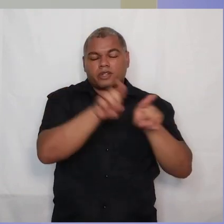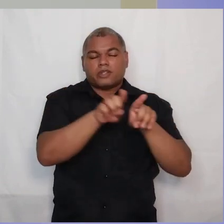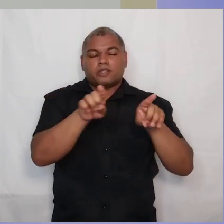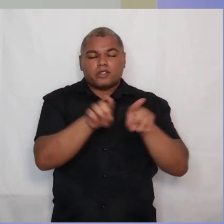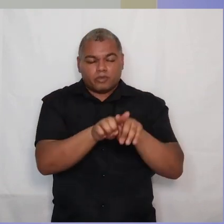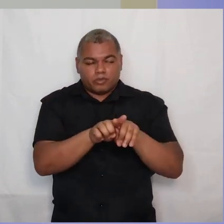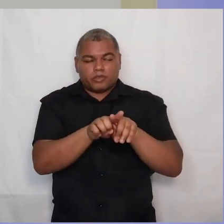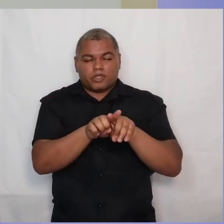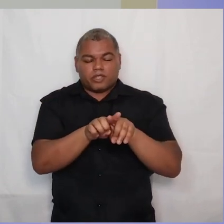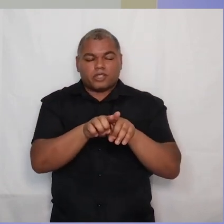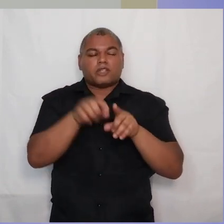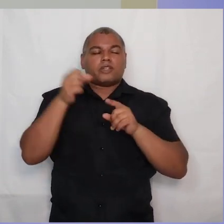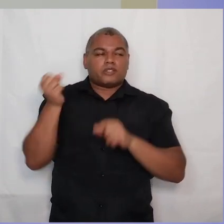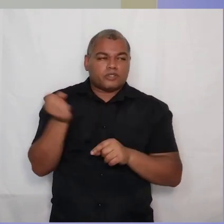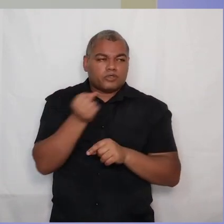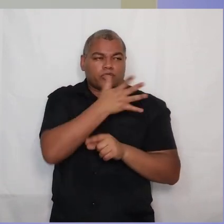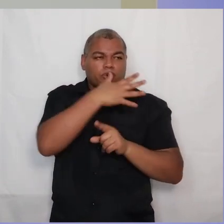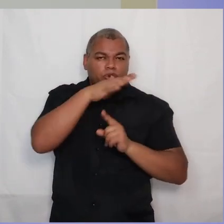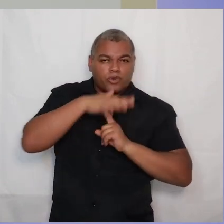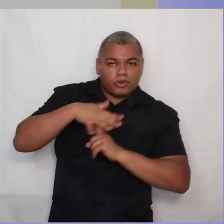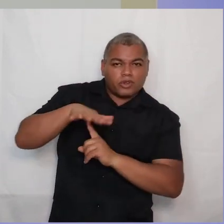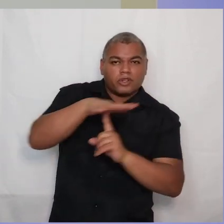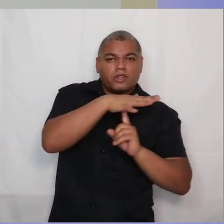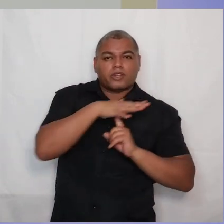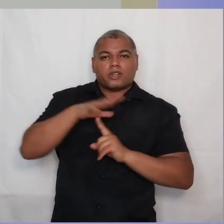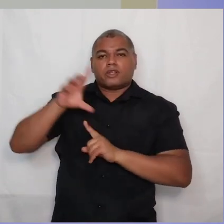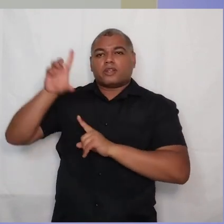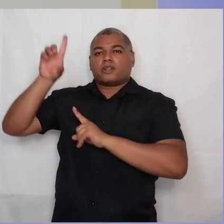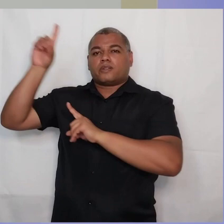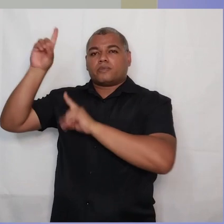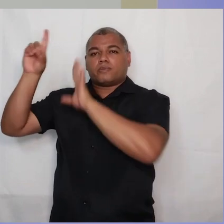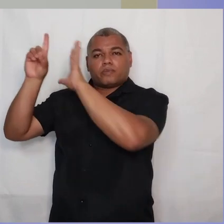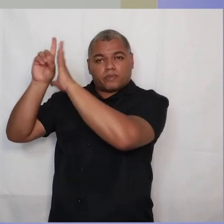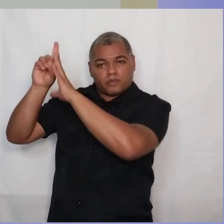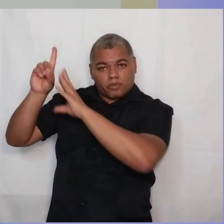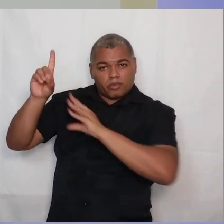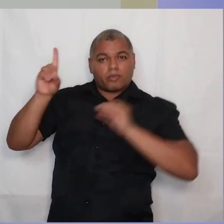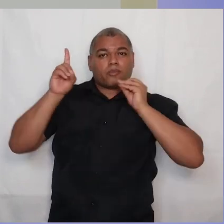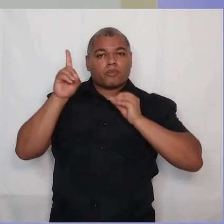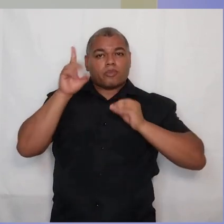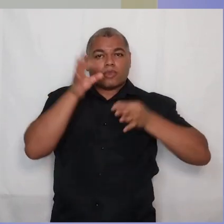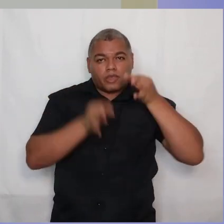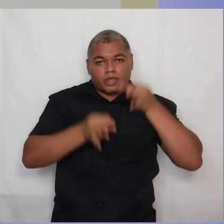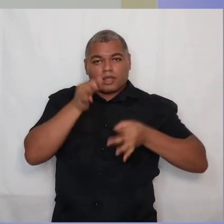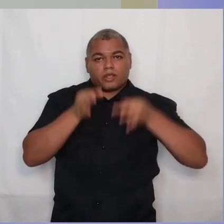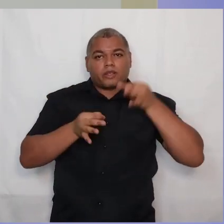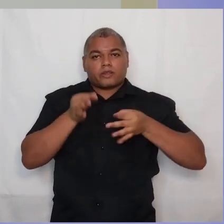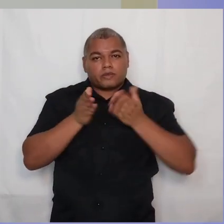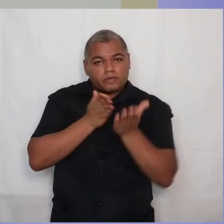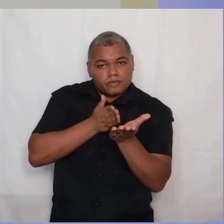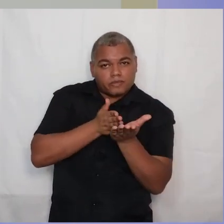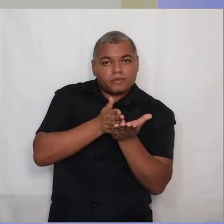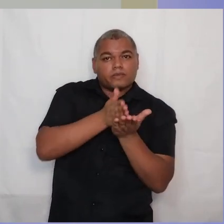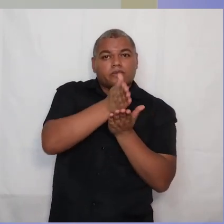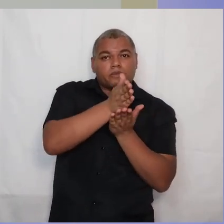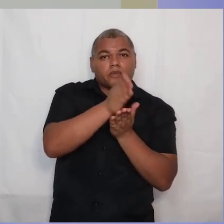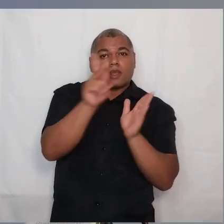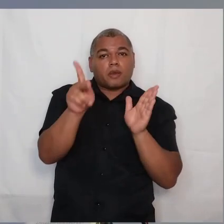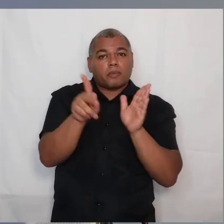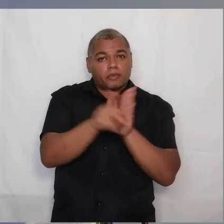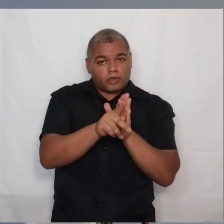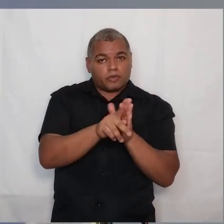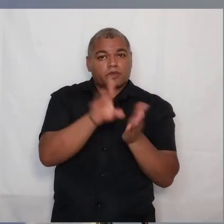da nova natureza, criada segundo Deus, em justiça e retidão procedentes da verdade.